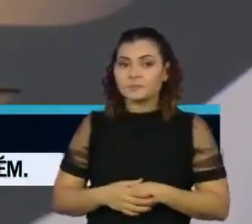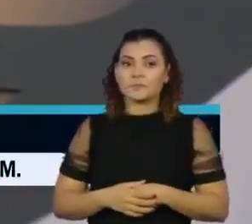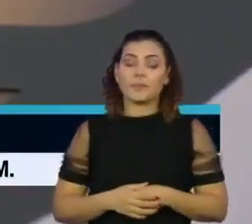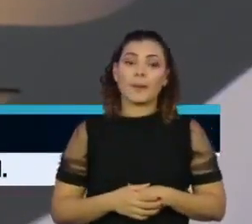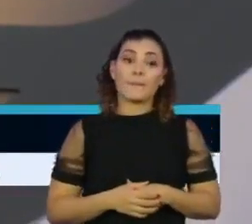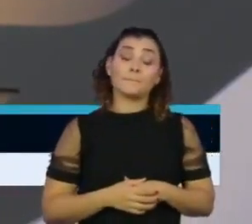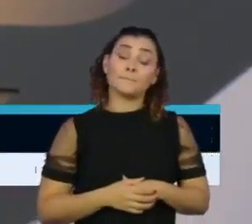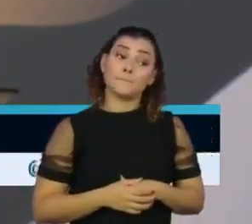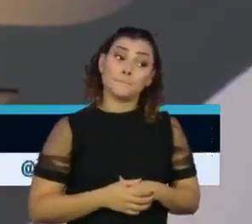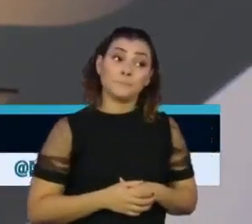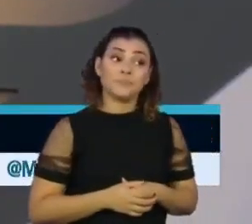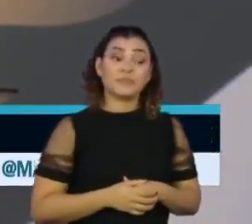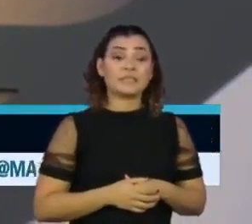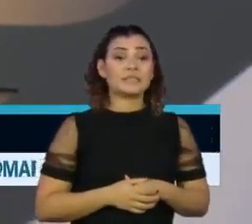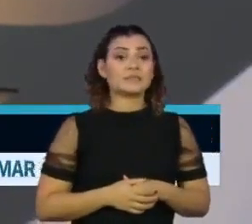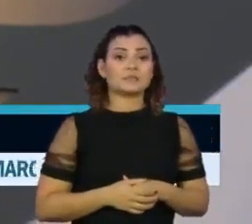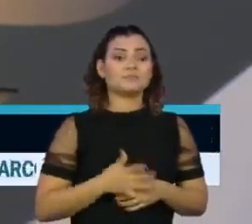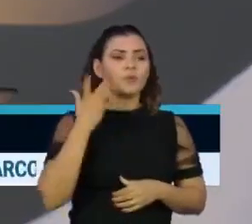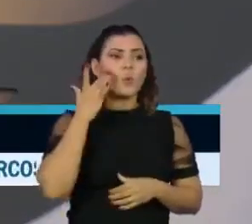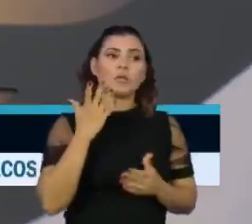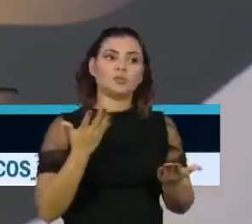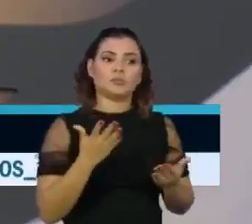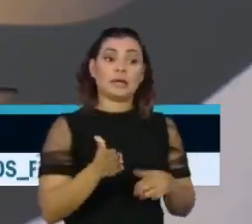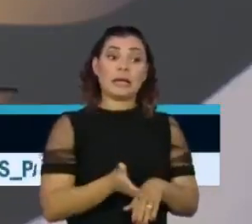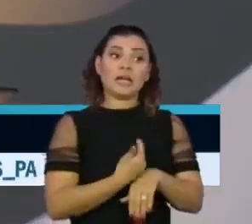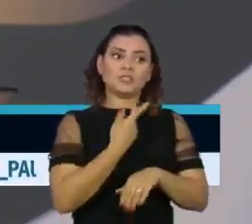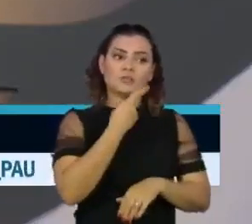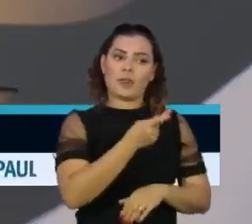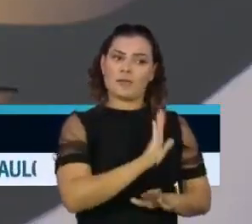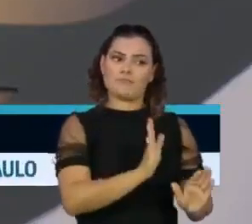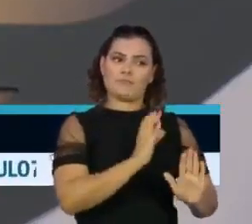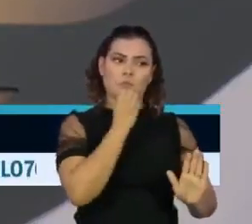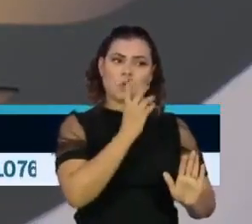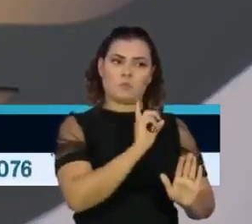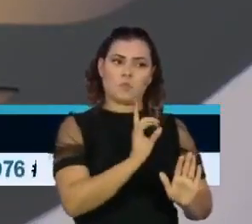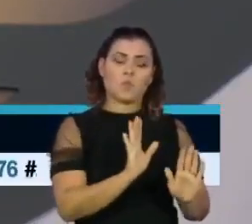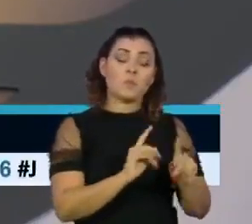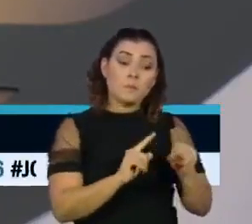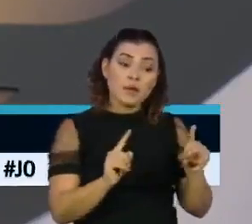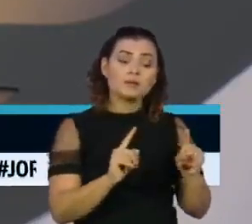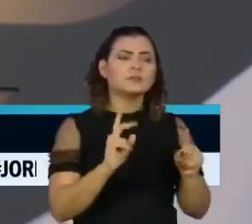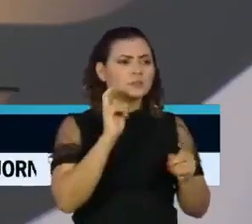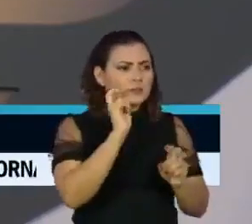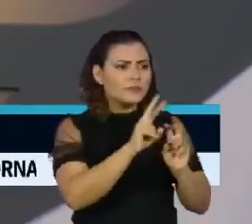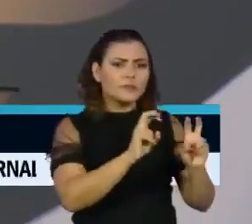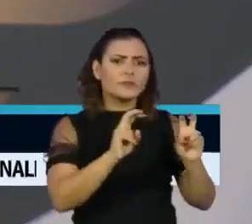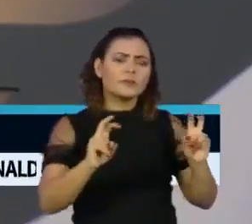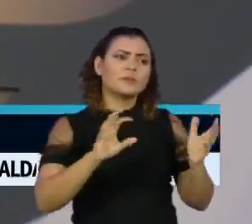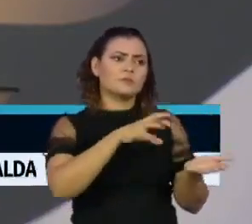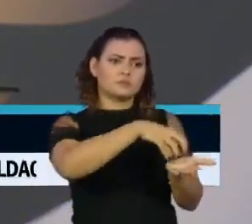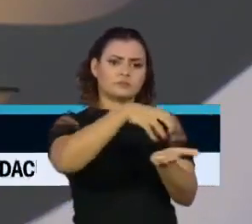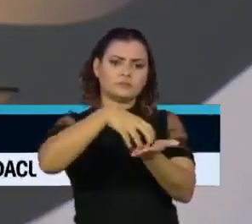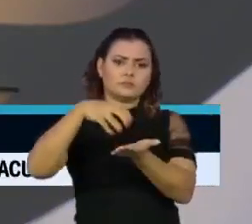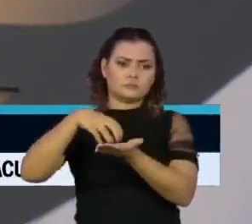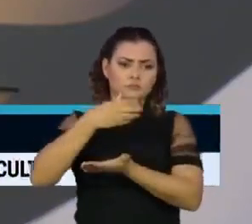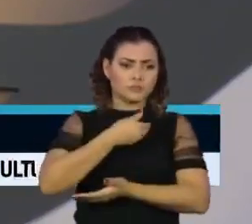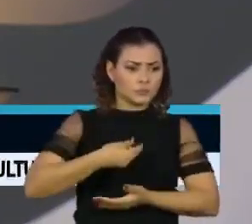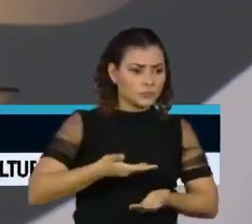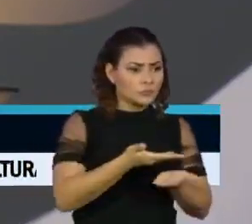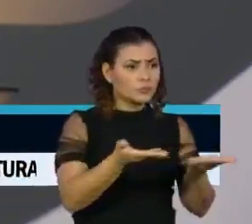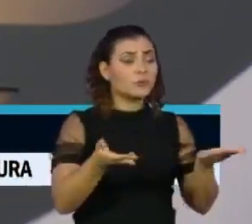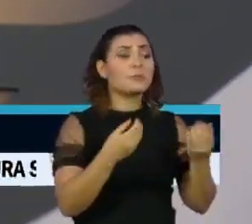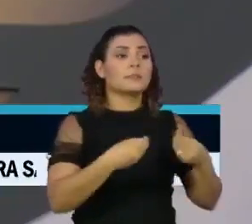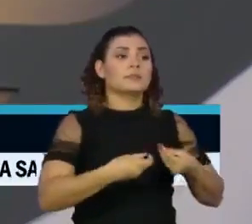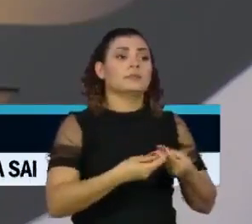Eu acho que é cedo para dizer. Veja, todo o ente público, ele tem que transmitir